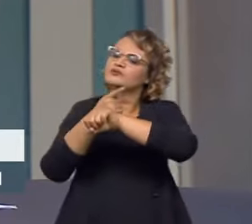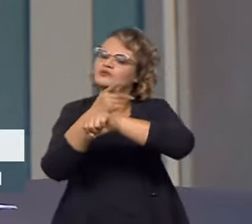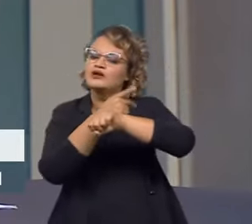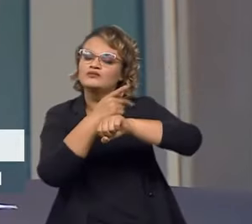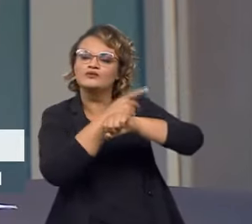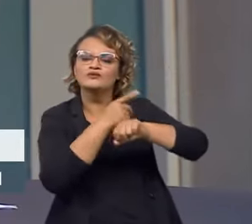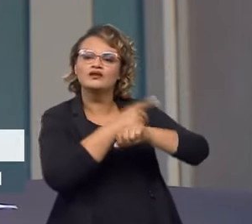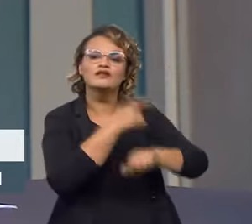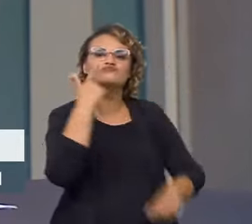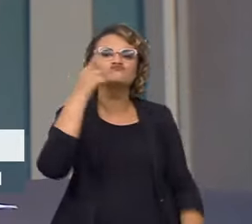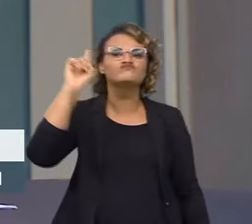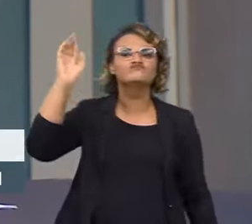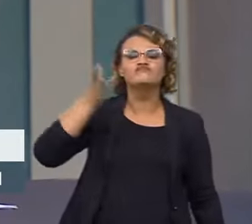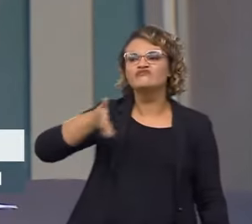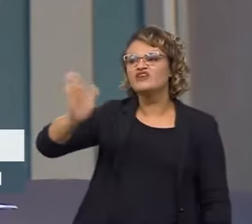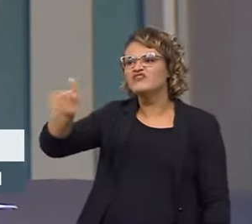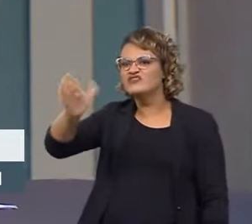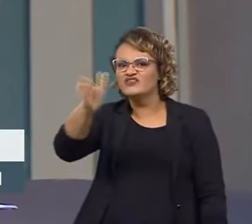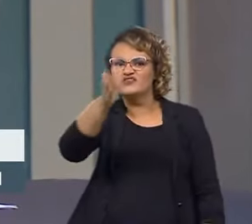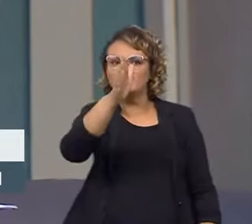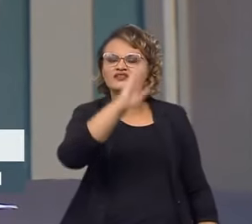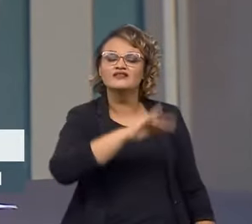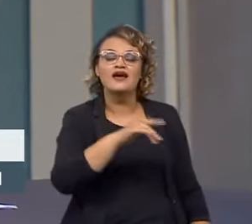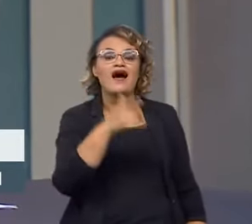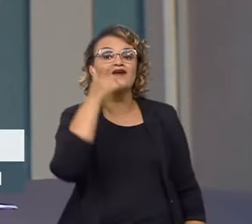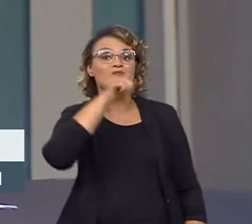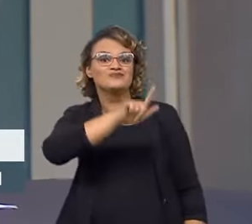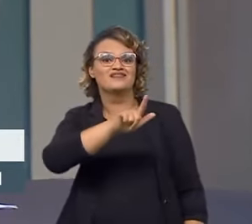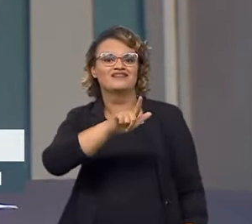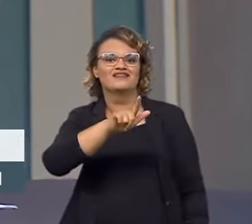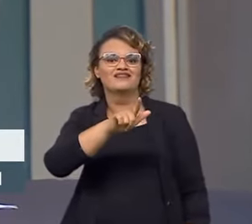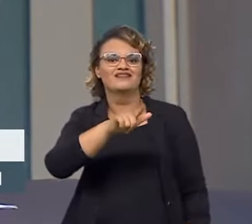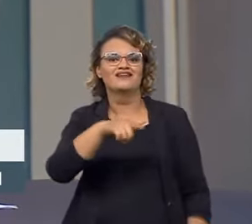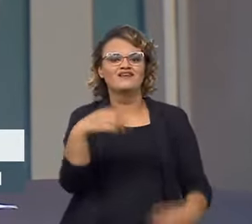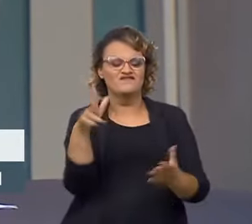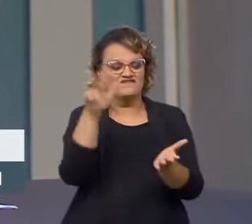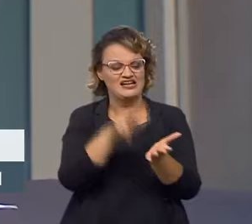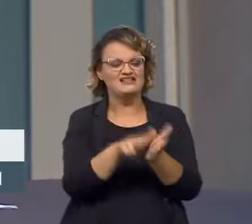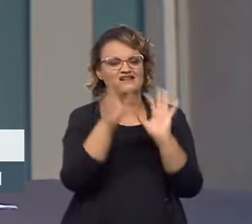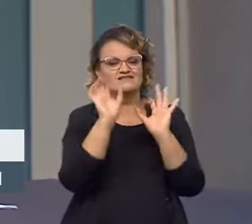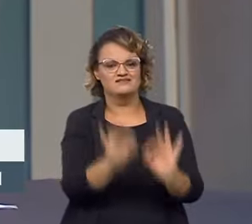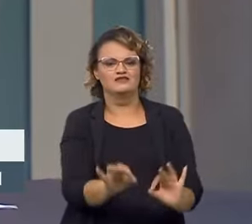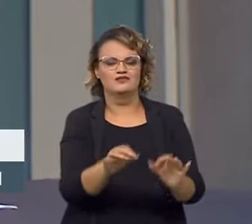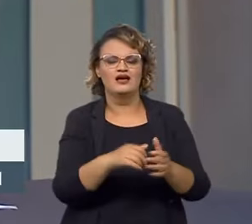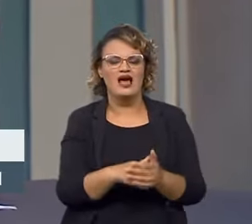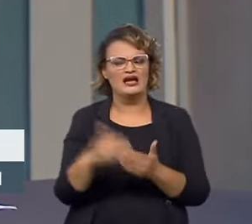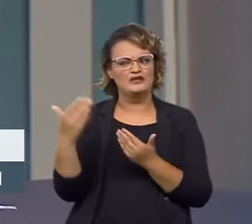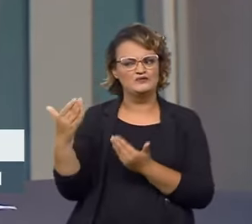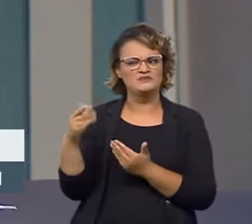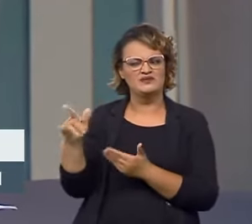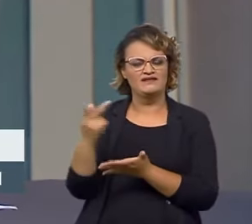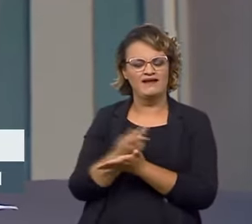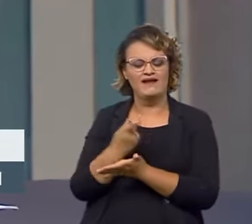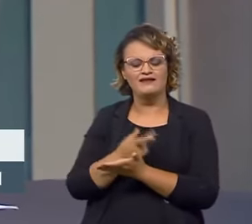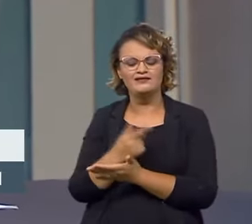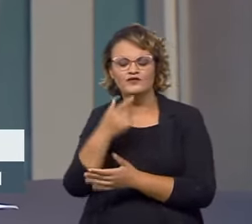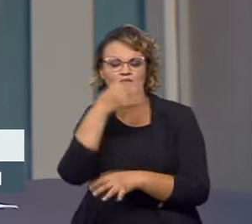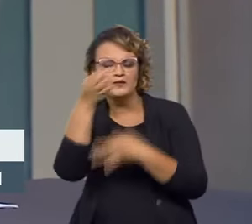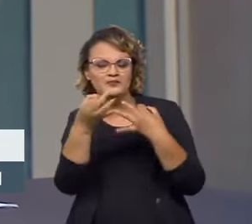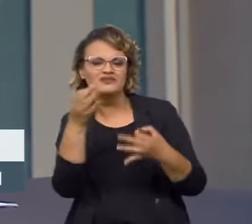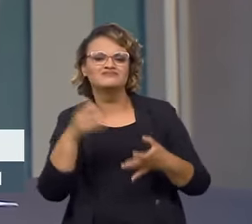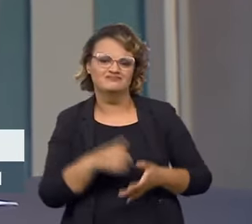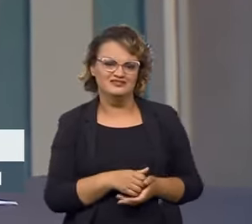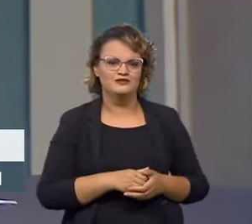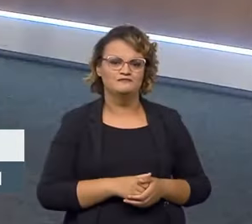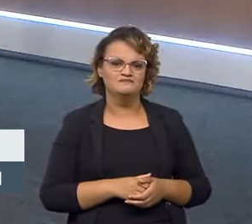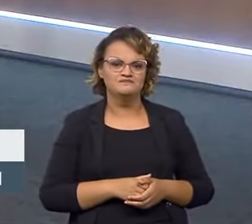o recurso do Estado, você aumenta a sua eficácia e você vai só naquele que você tem suspeita que algo pode estar acontecendo